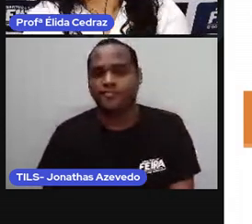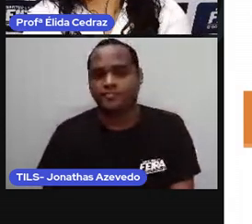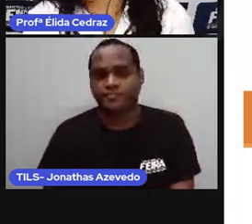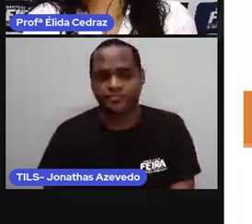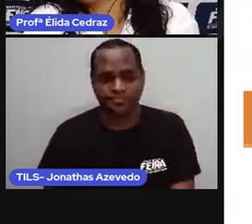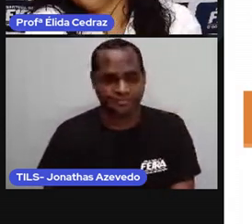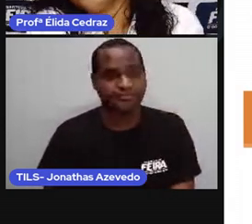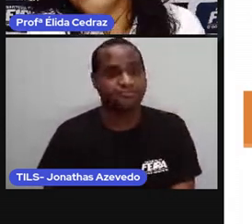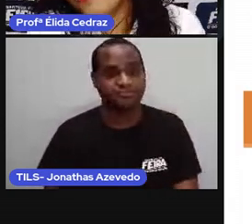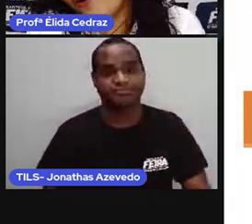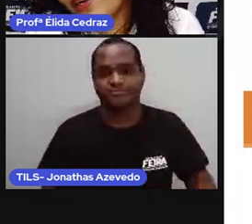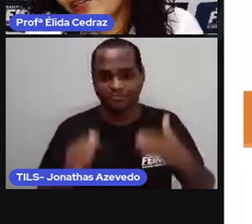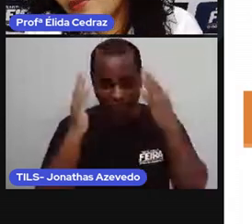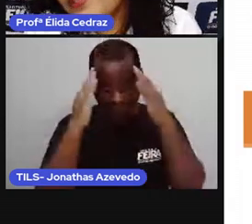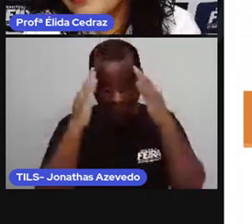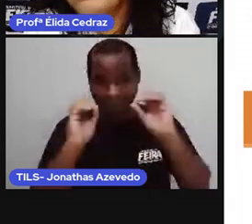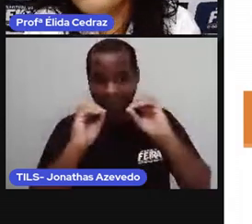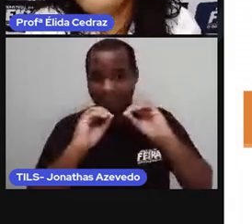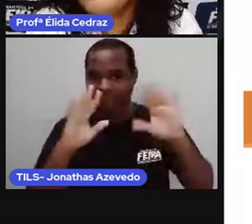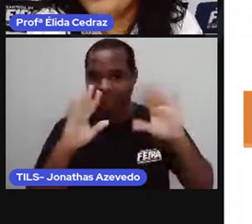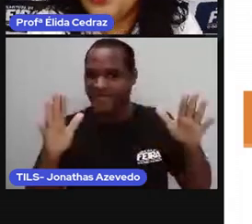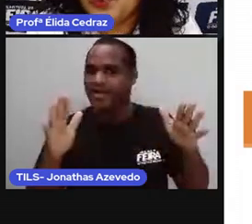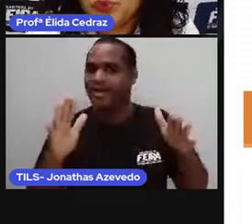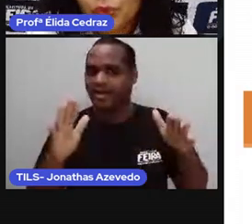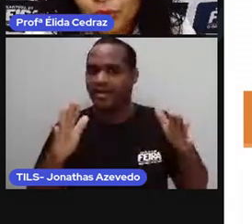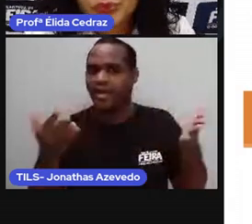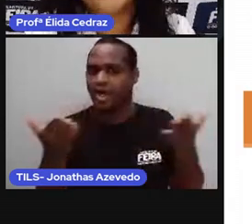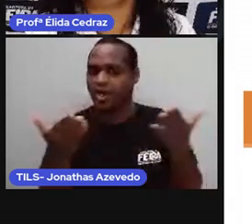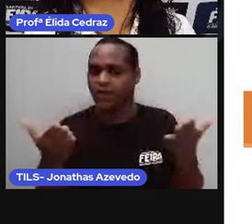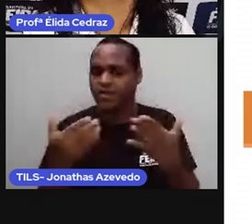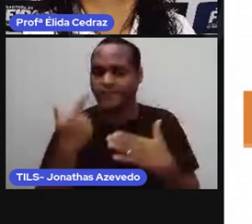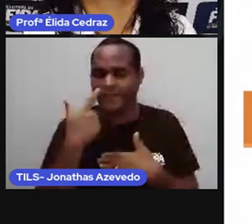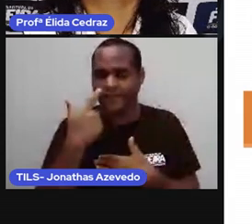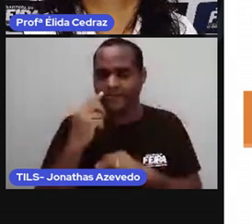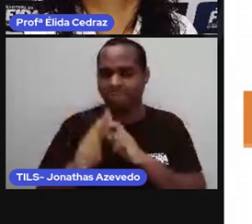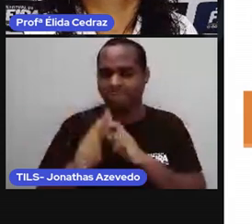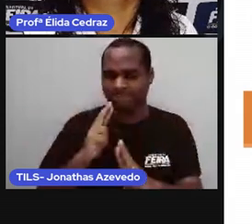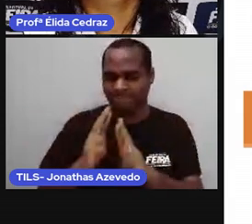E agora que você entendeu tudo